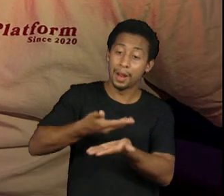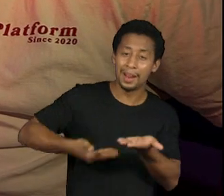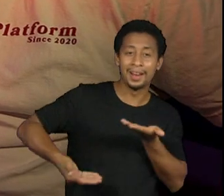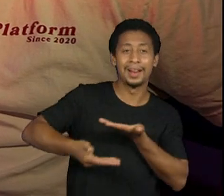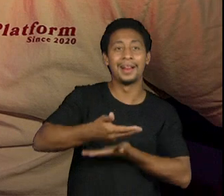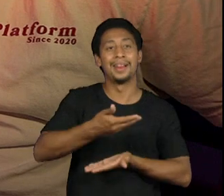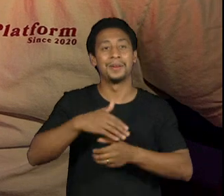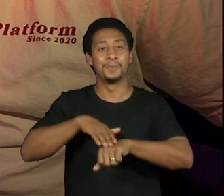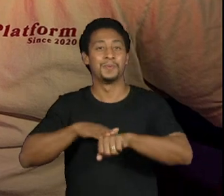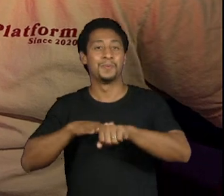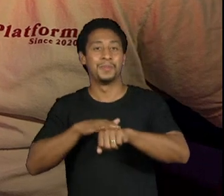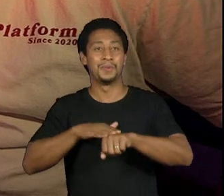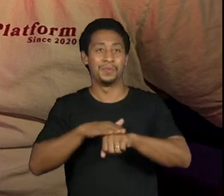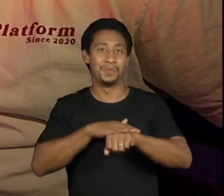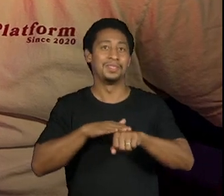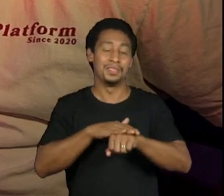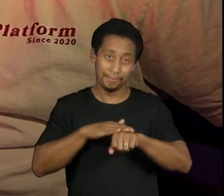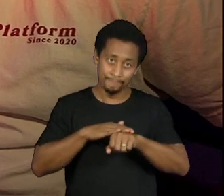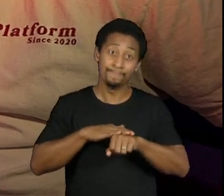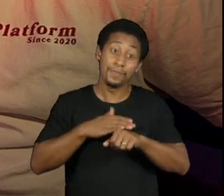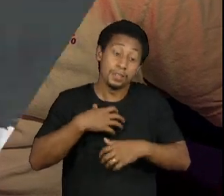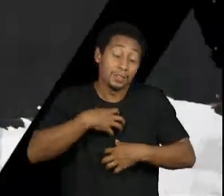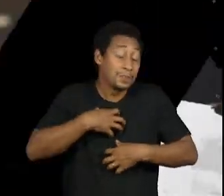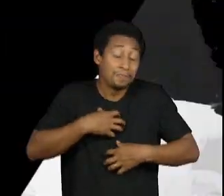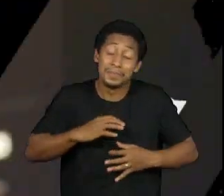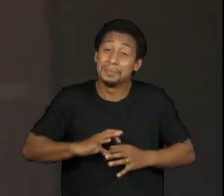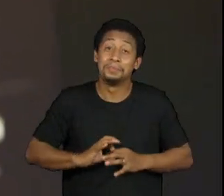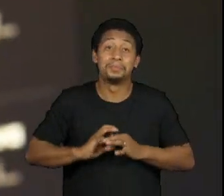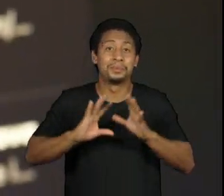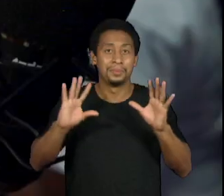conversas com o nível de profundidade que a gente gostaria.